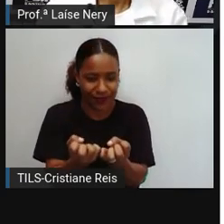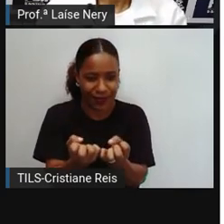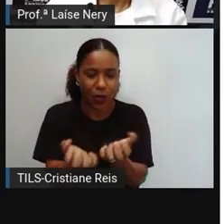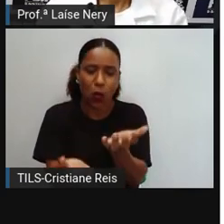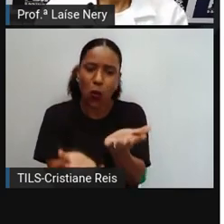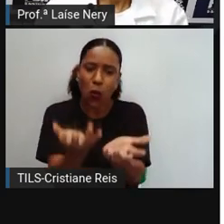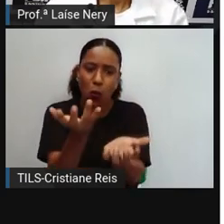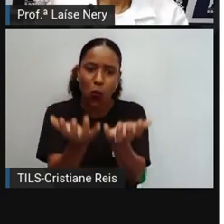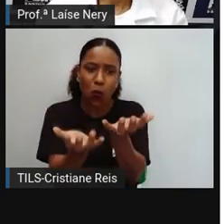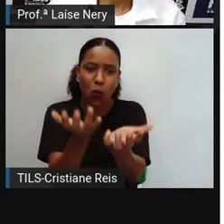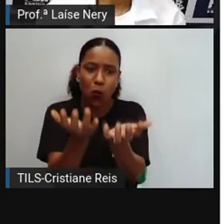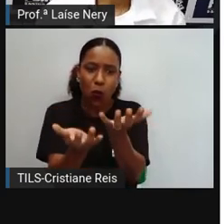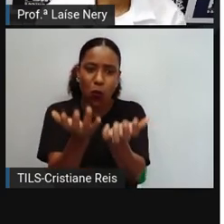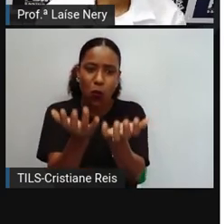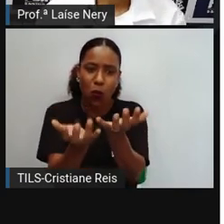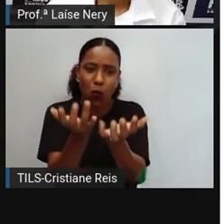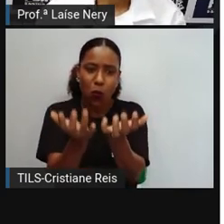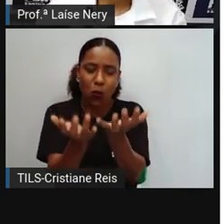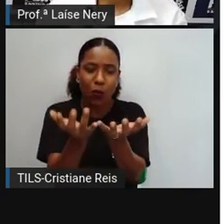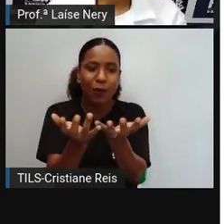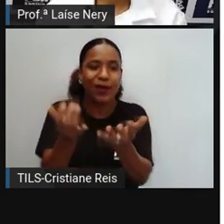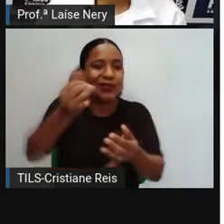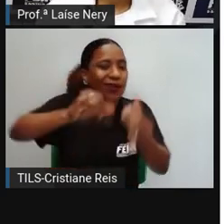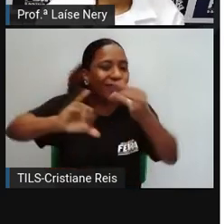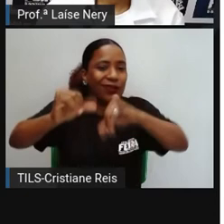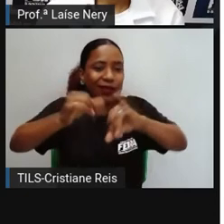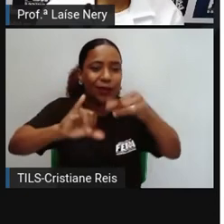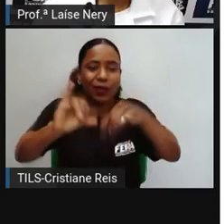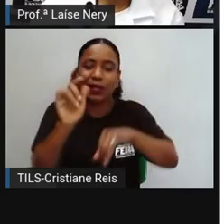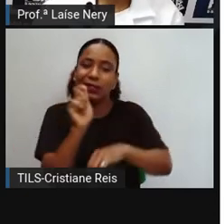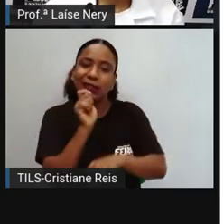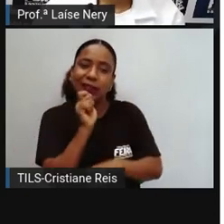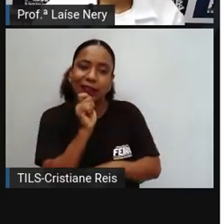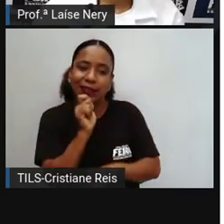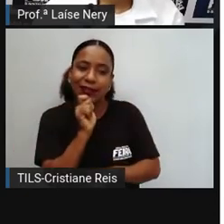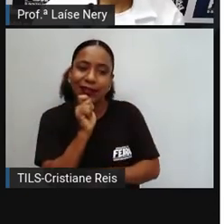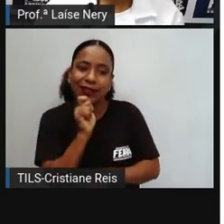mas não se colocou nenhuma substância nele.